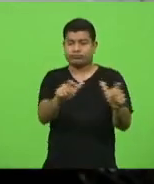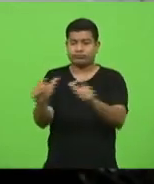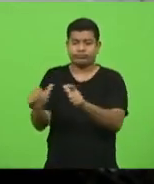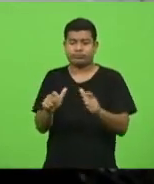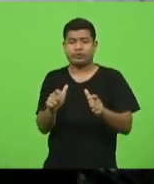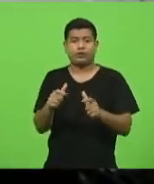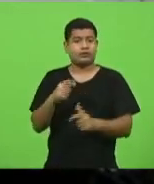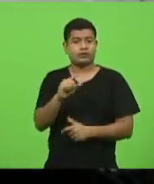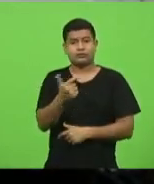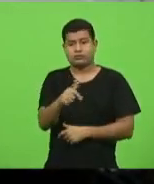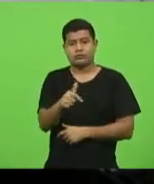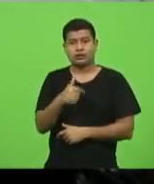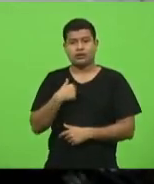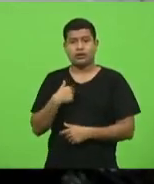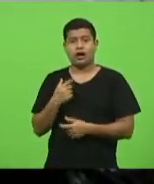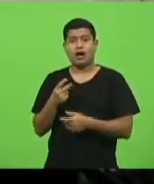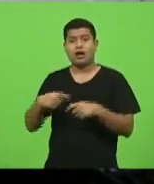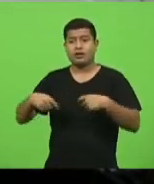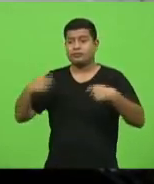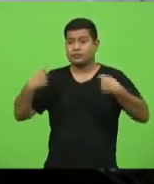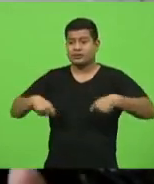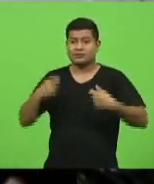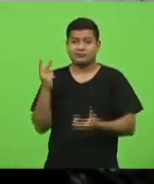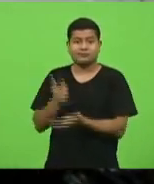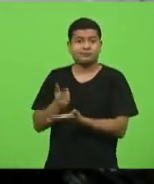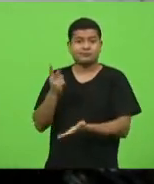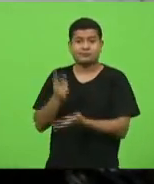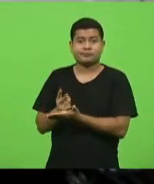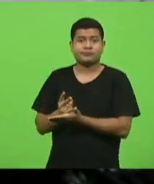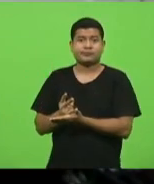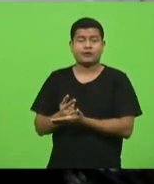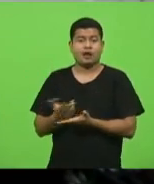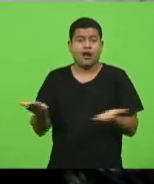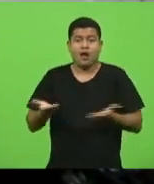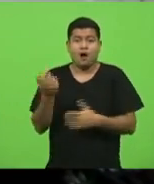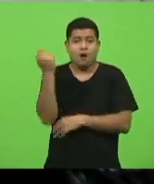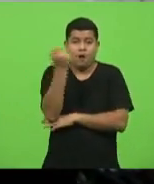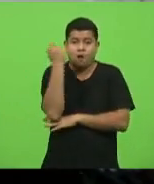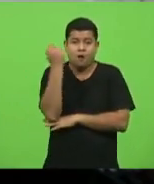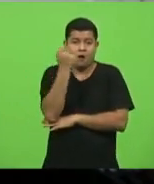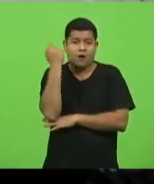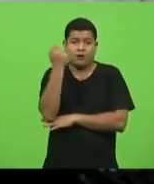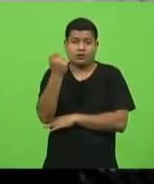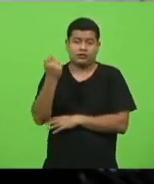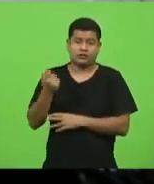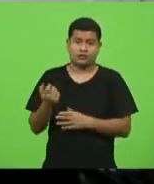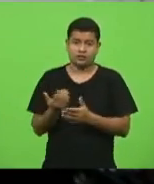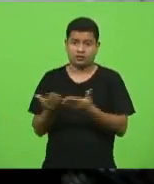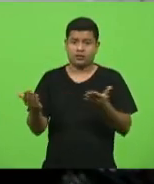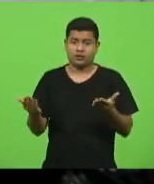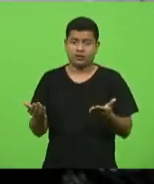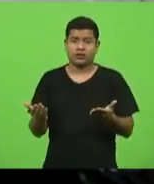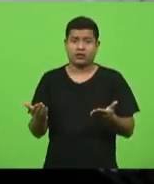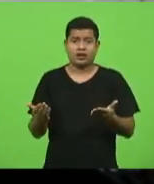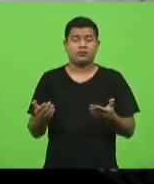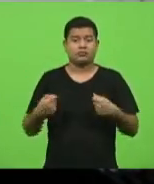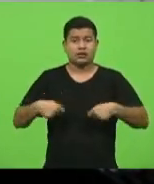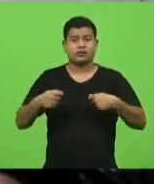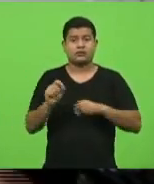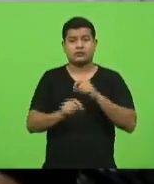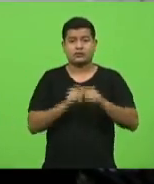seletivo permanente. Uma vez que nós estamos numa crise caótica, à